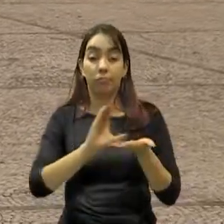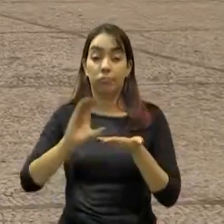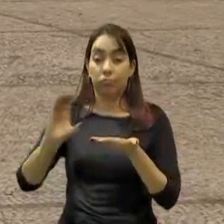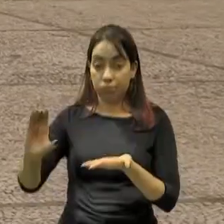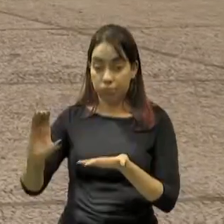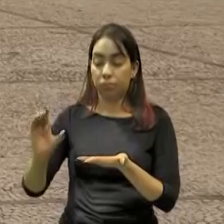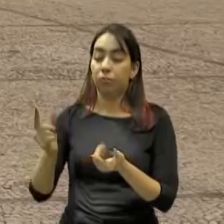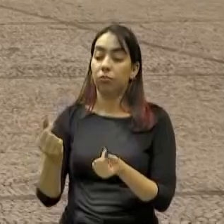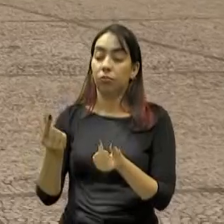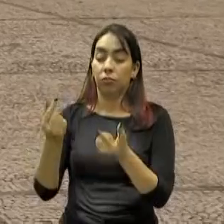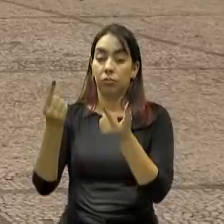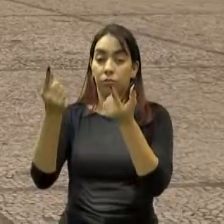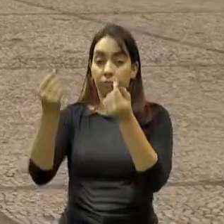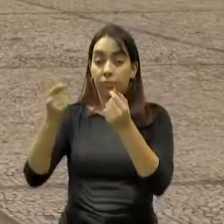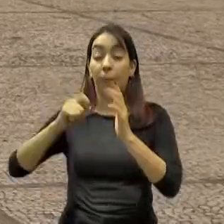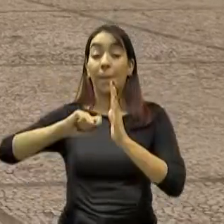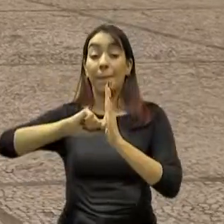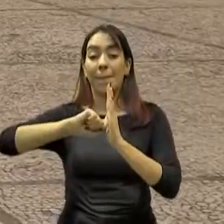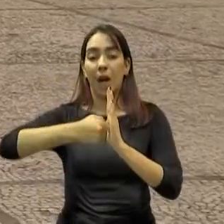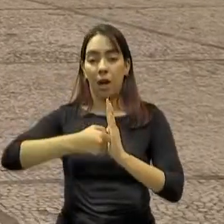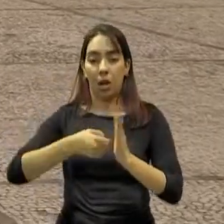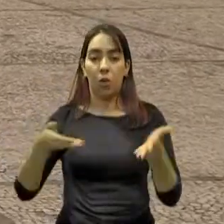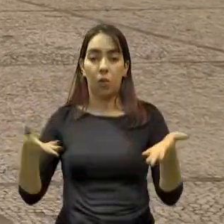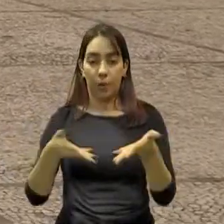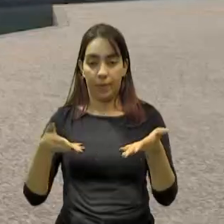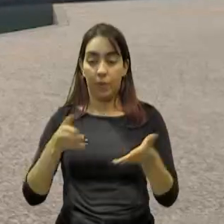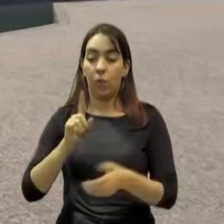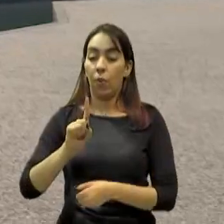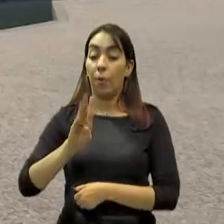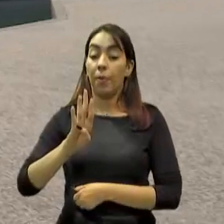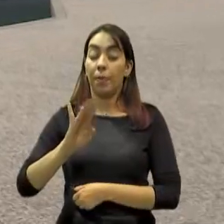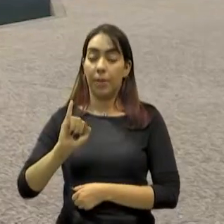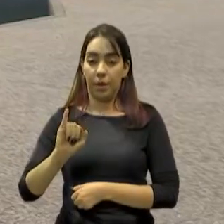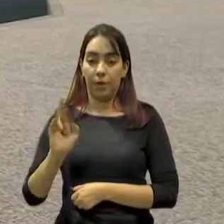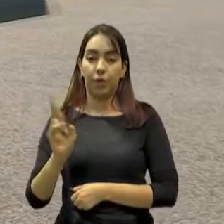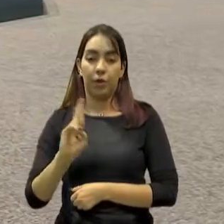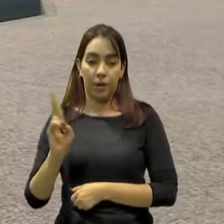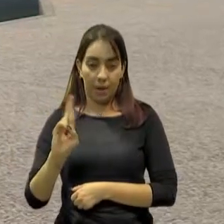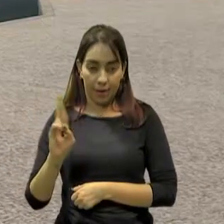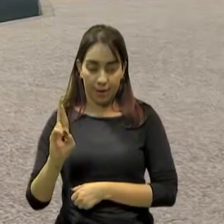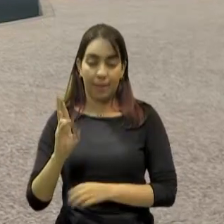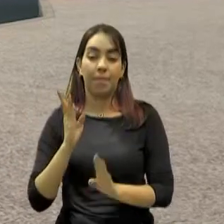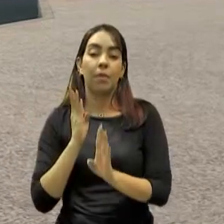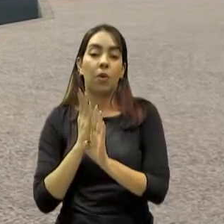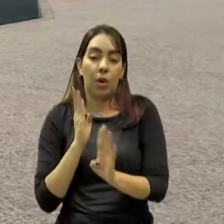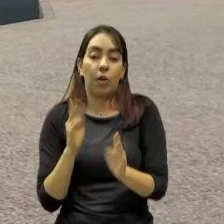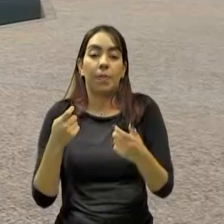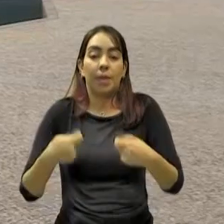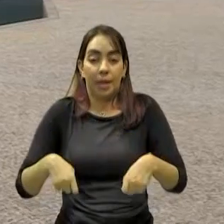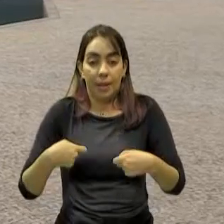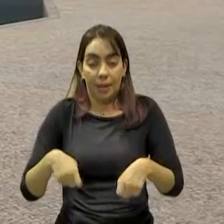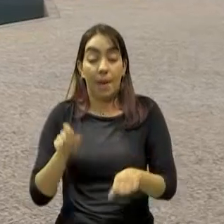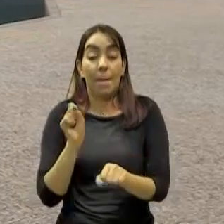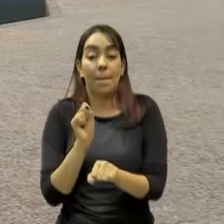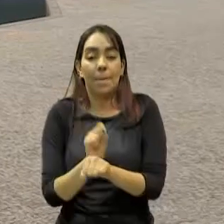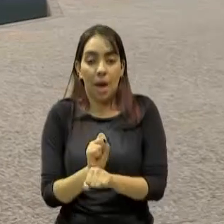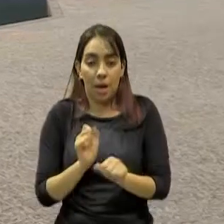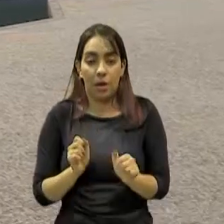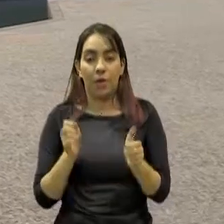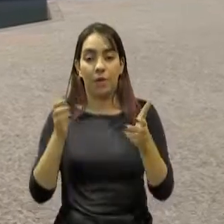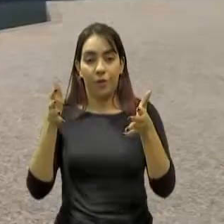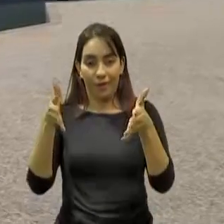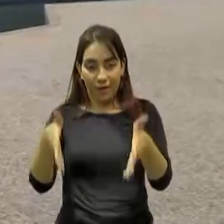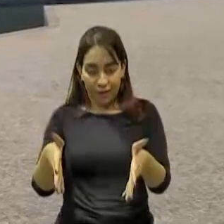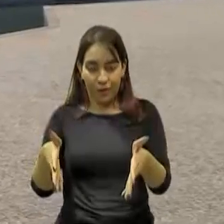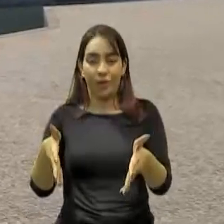do recurso bloqueado preventivamente pelo governo federal para o cumprimento do teto de gastos. O contingenciamento foi